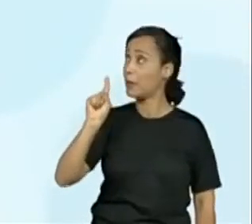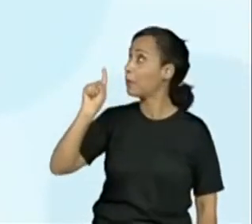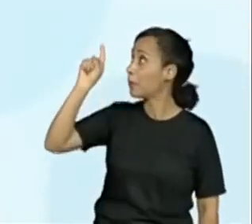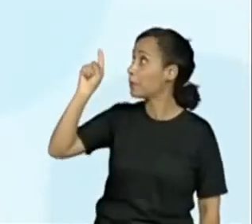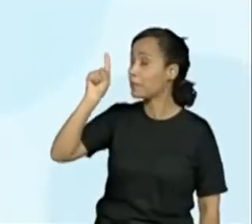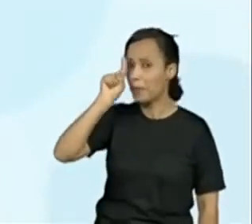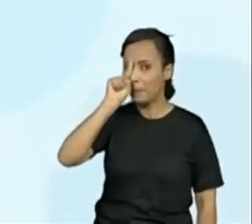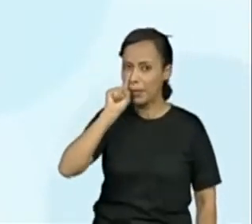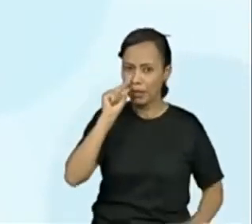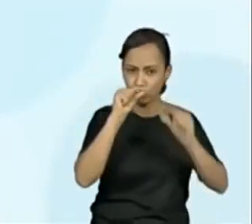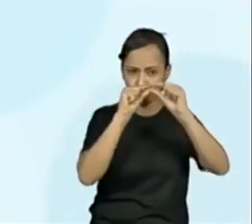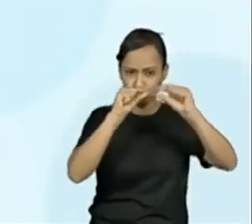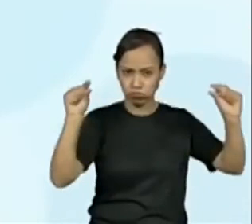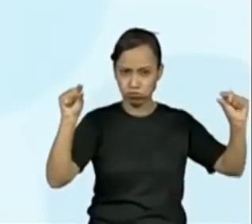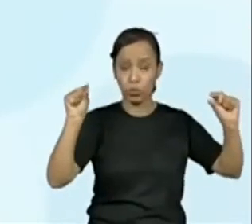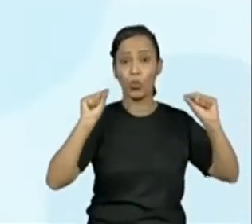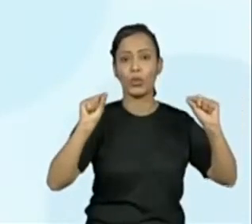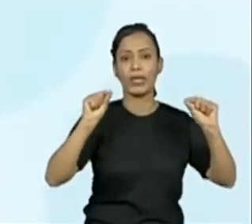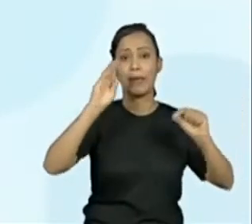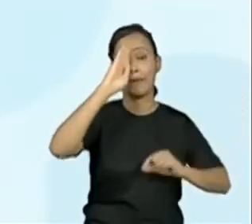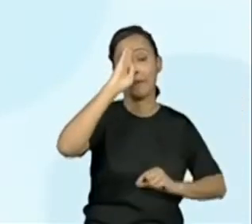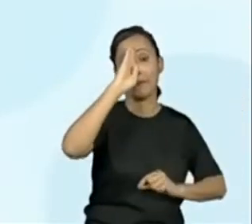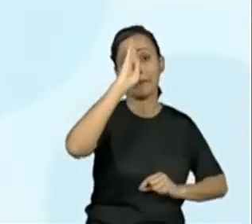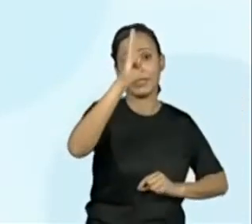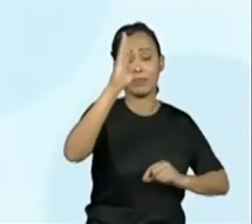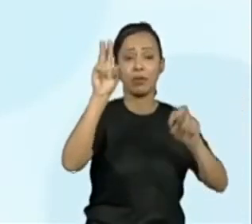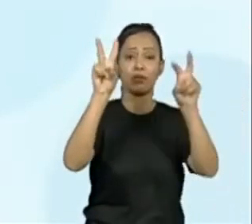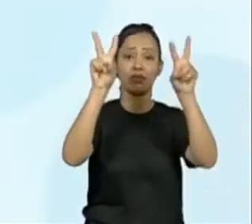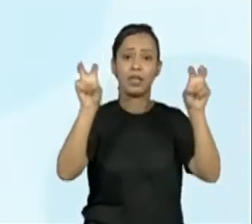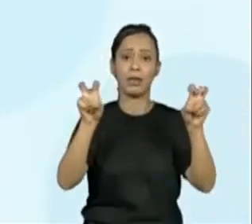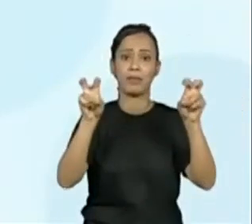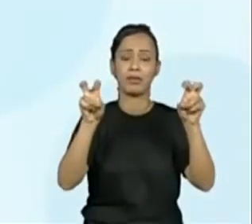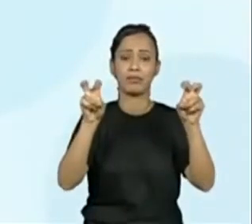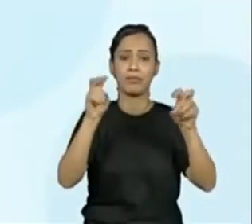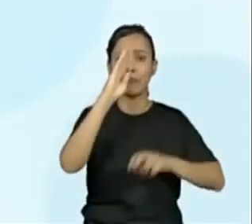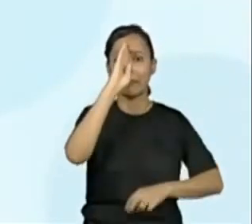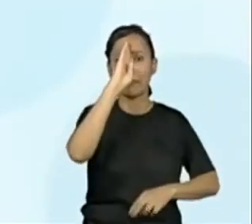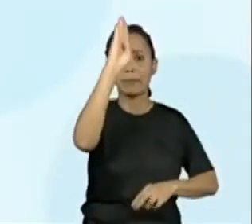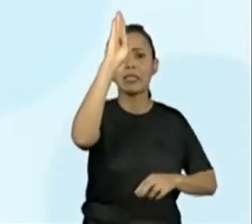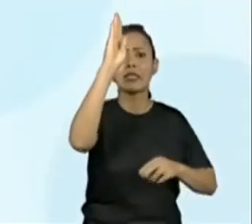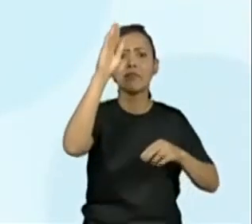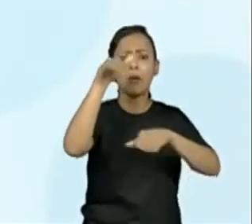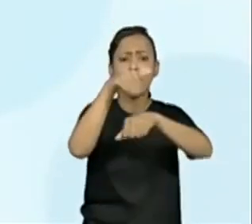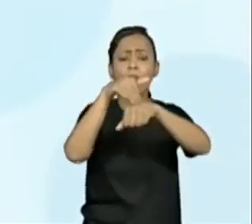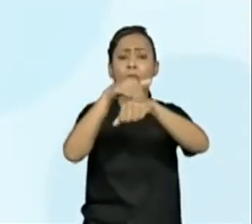informação de destaque em relação ao assunto que será tratado.